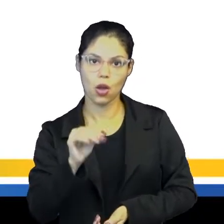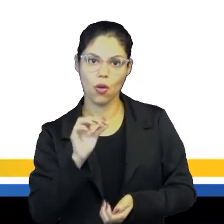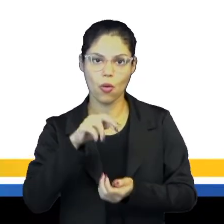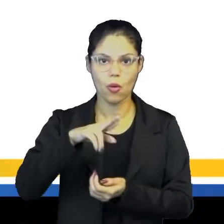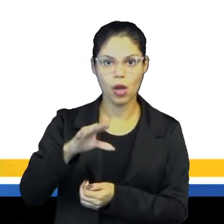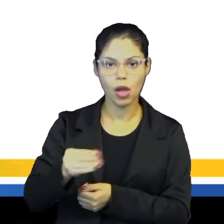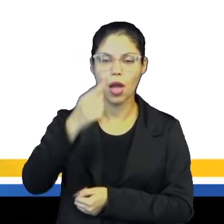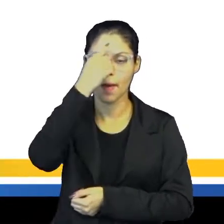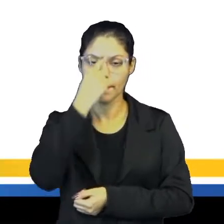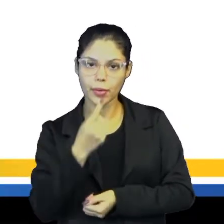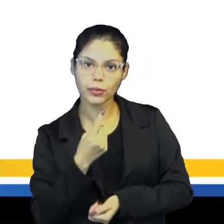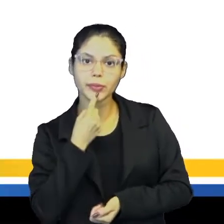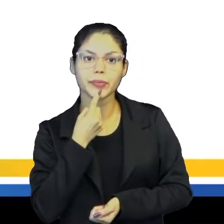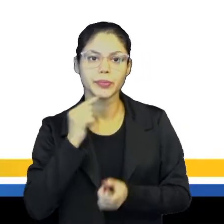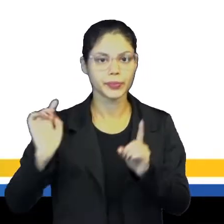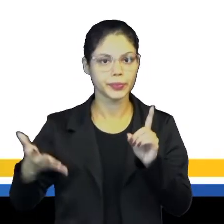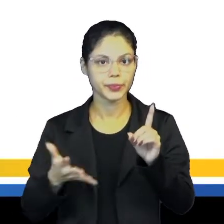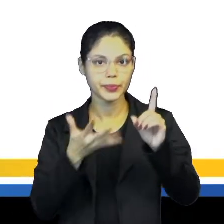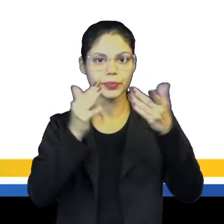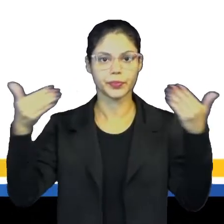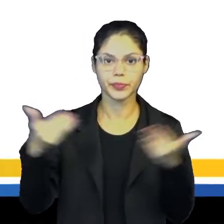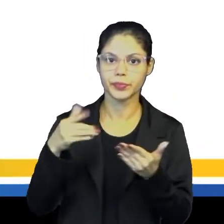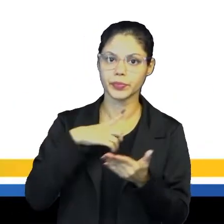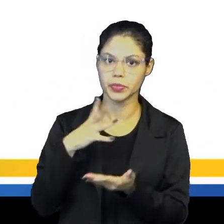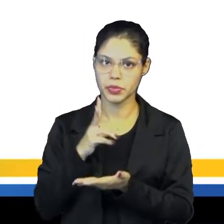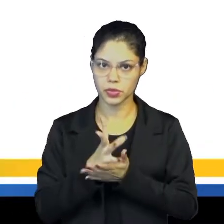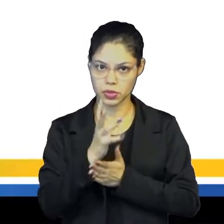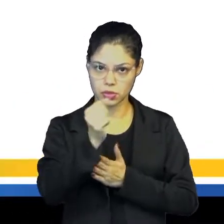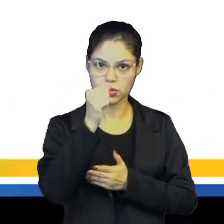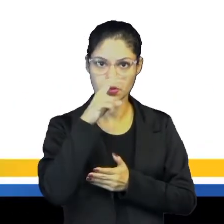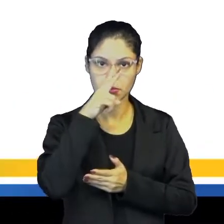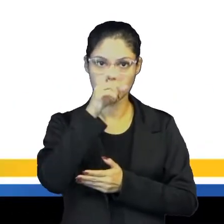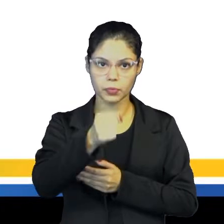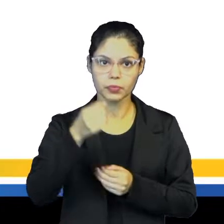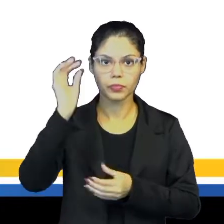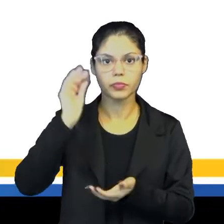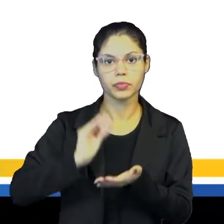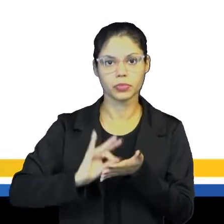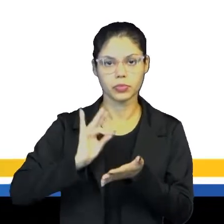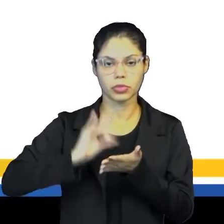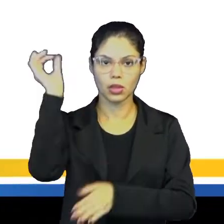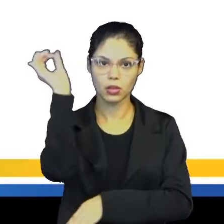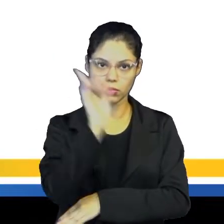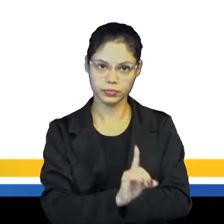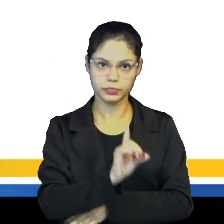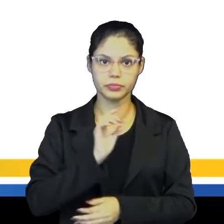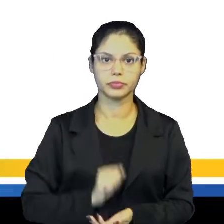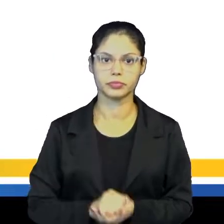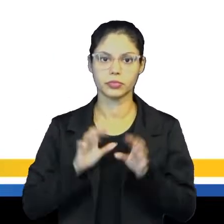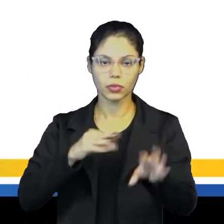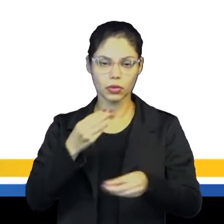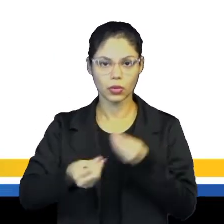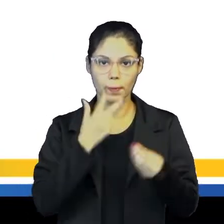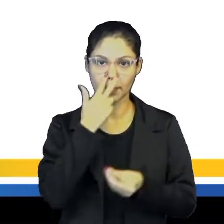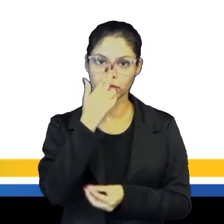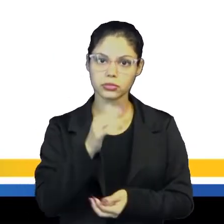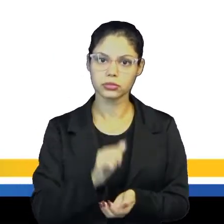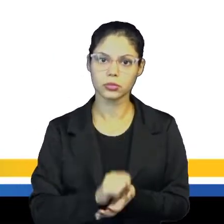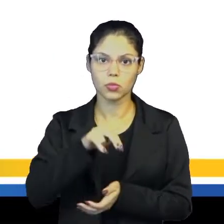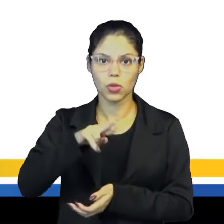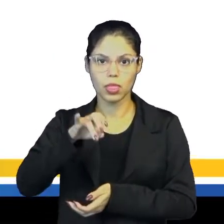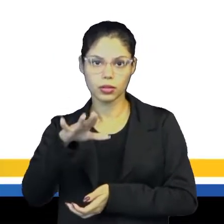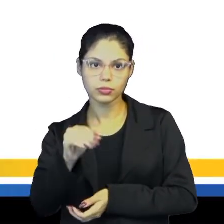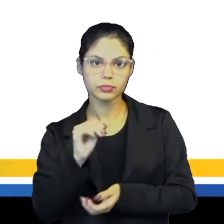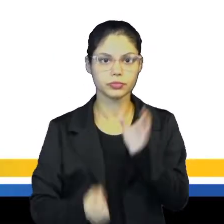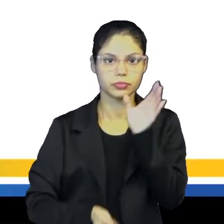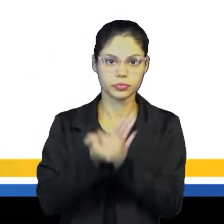antes uma figura quase decorativa, agora tinha poderes de fato e de direito. Assim, com o aparecimento do absolutismo